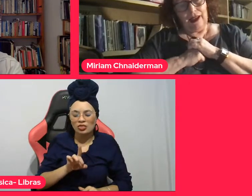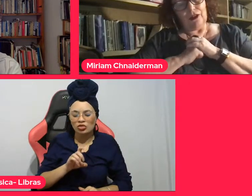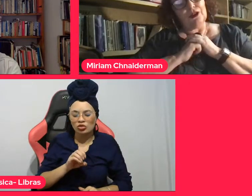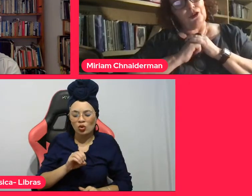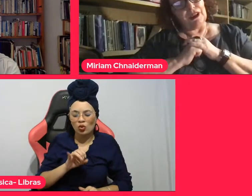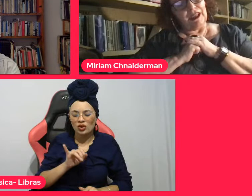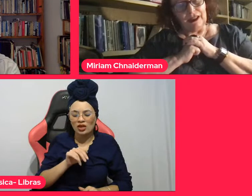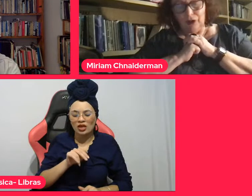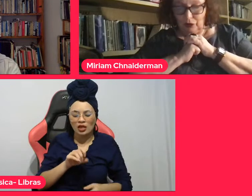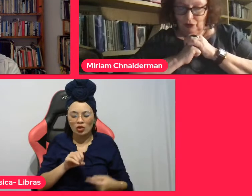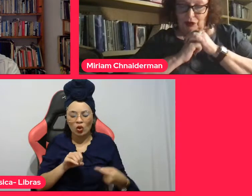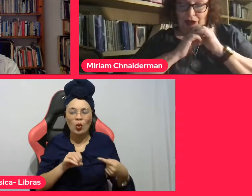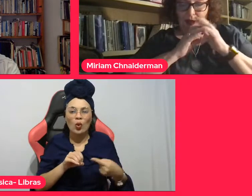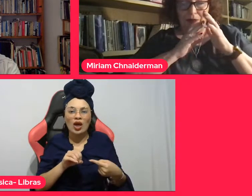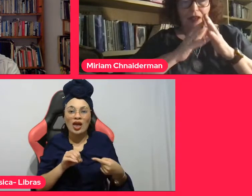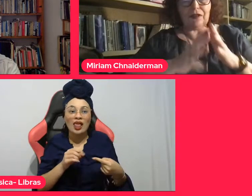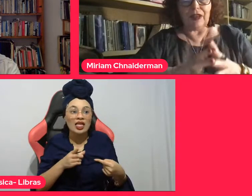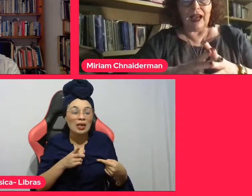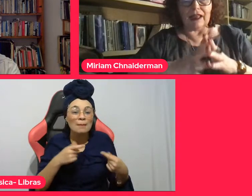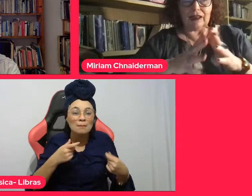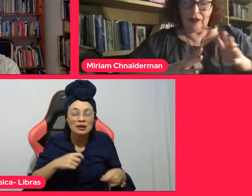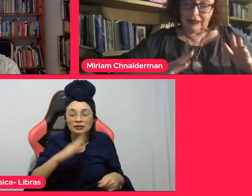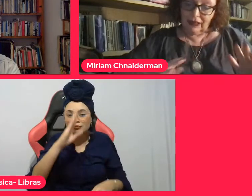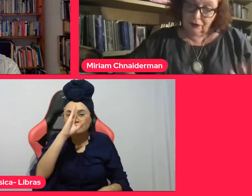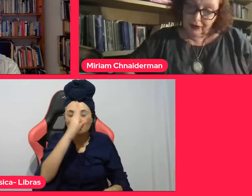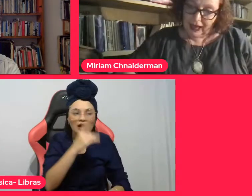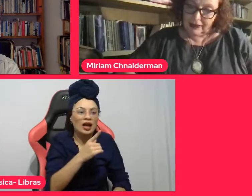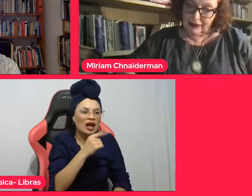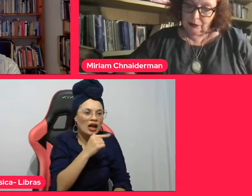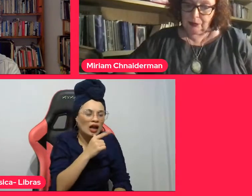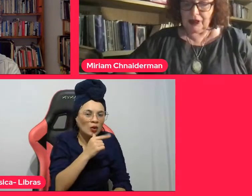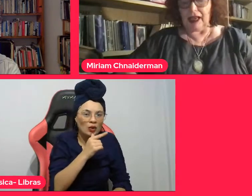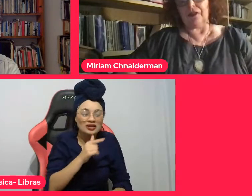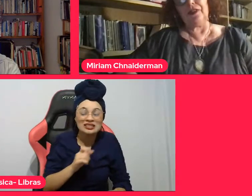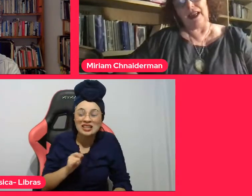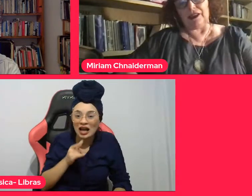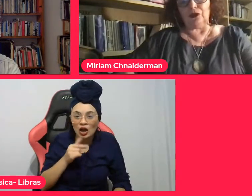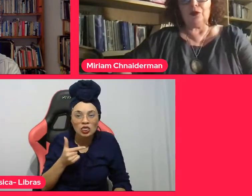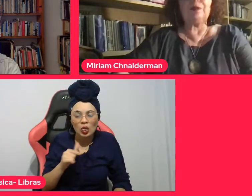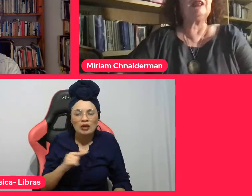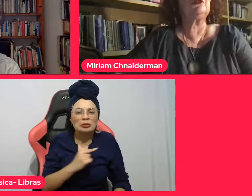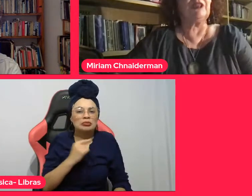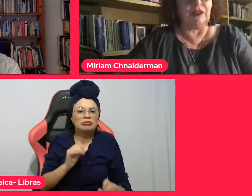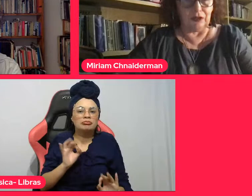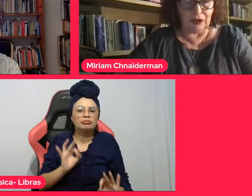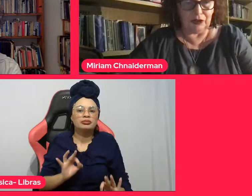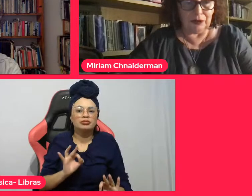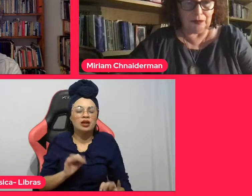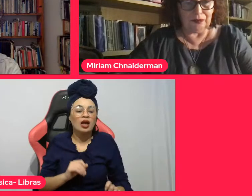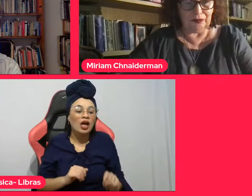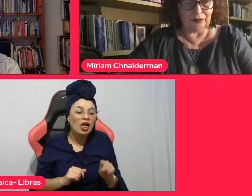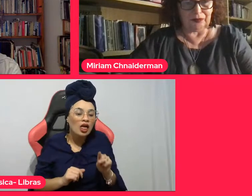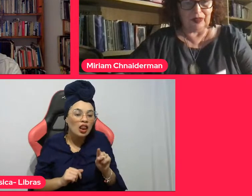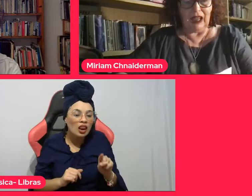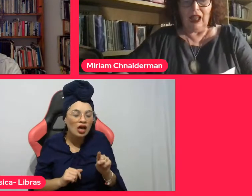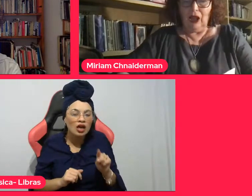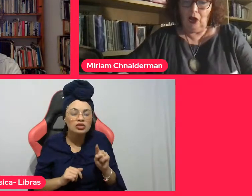Eu escolhi introduzir a minha fala com essa frase porque ela fala dos beduínos.